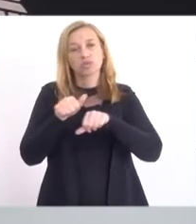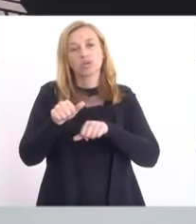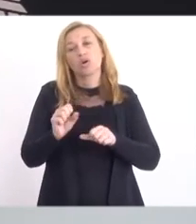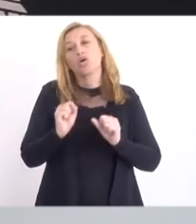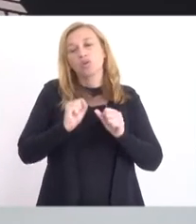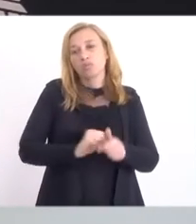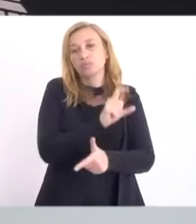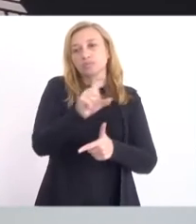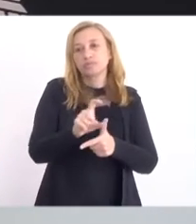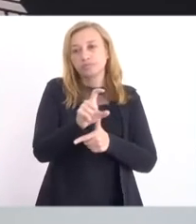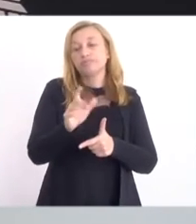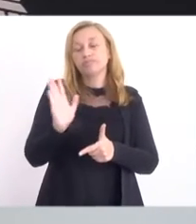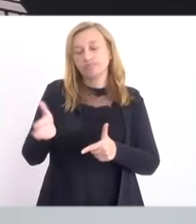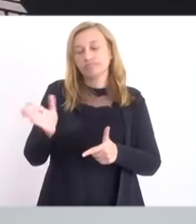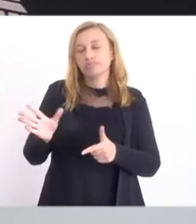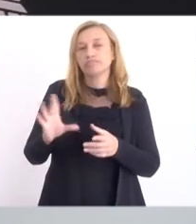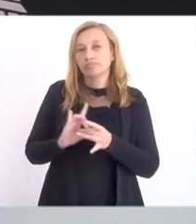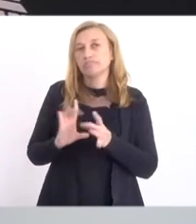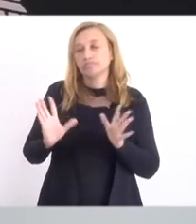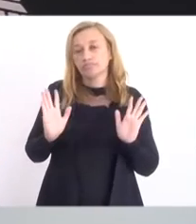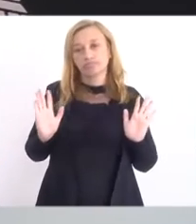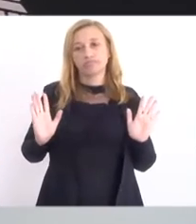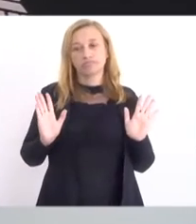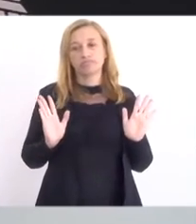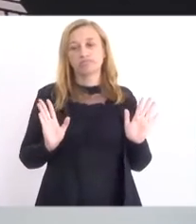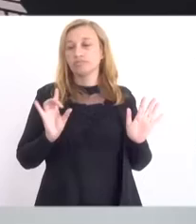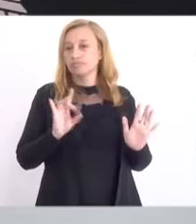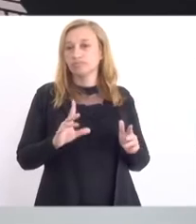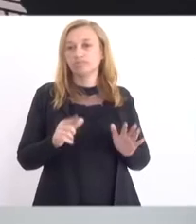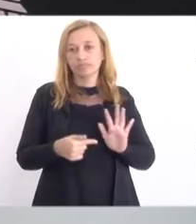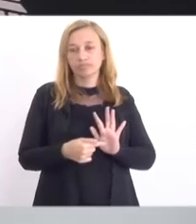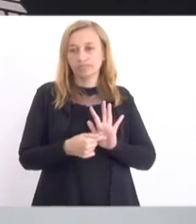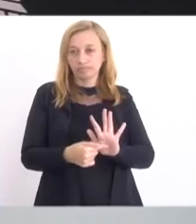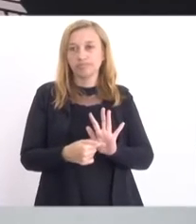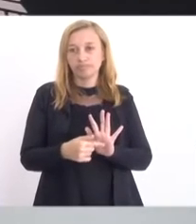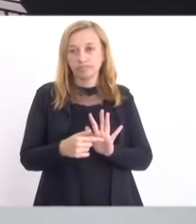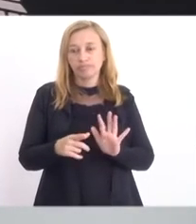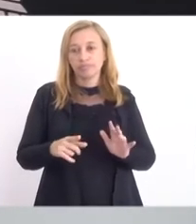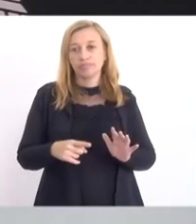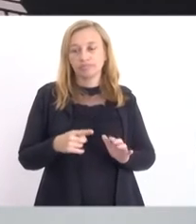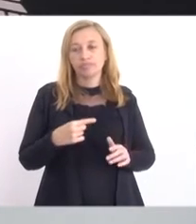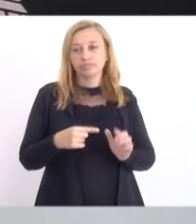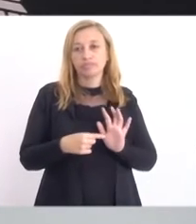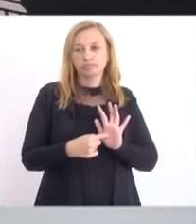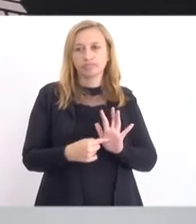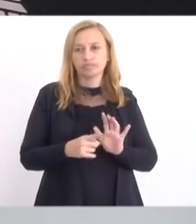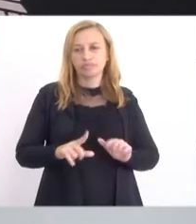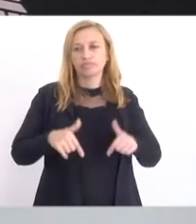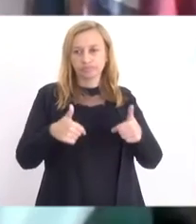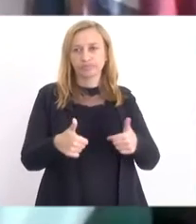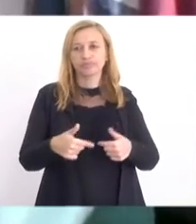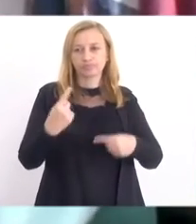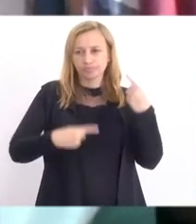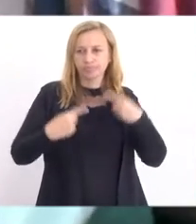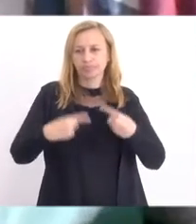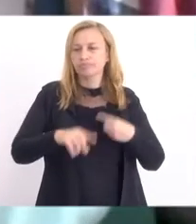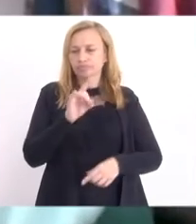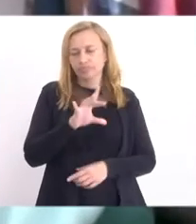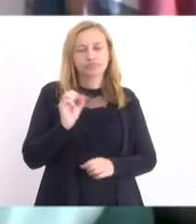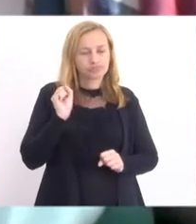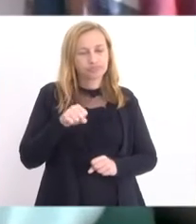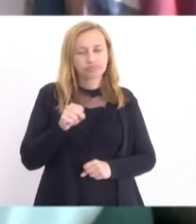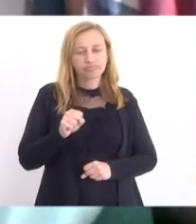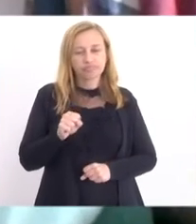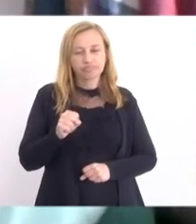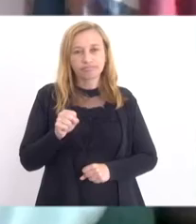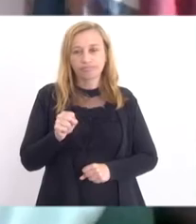Executivo já tem essa autorização. É, é só para marcar. É só para marcar a posição política. É mais político. Sim, sim, sim. Sem